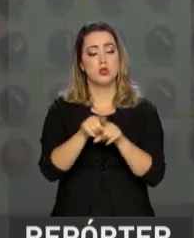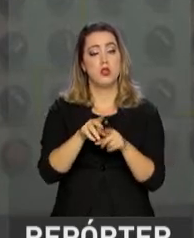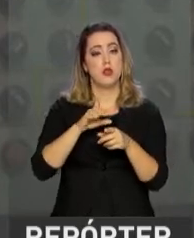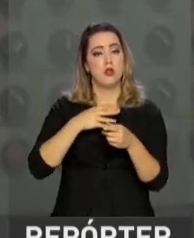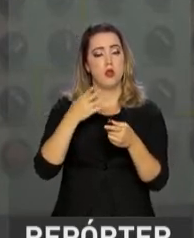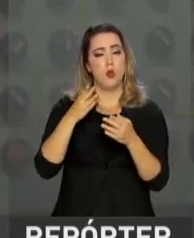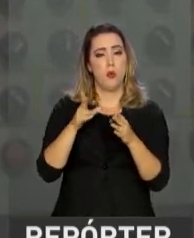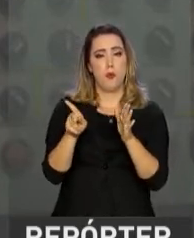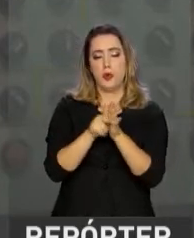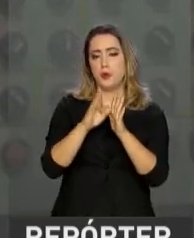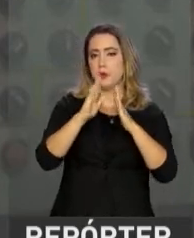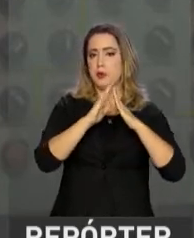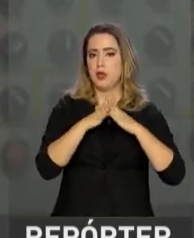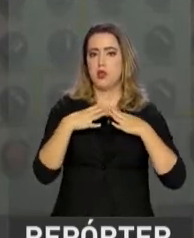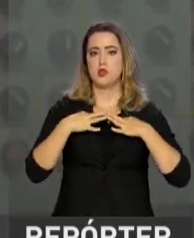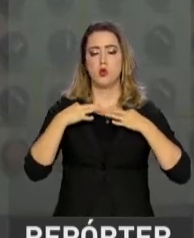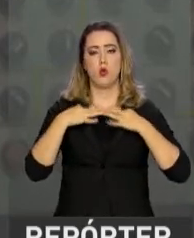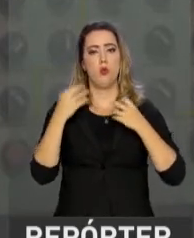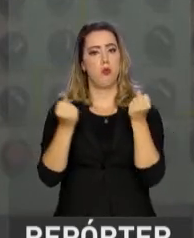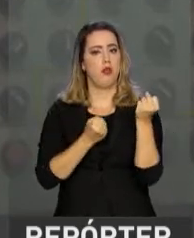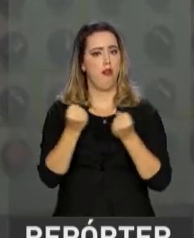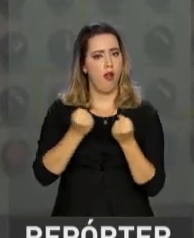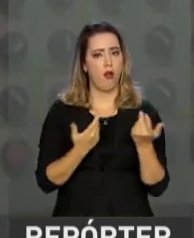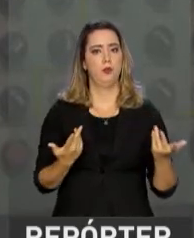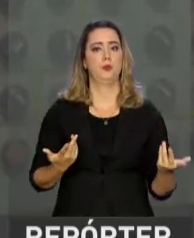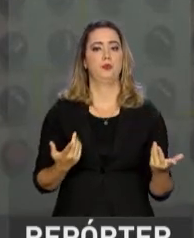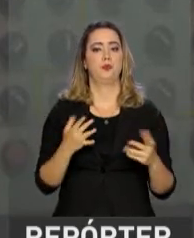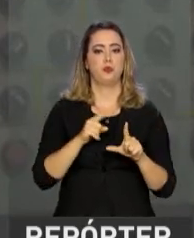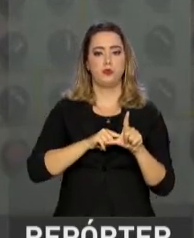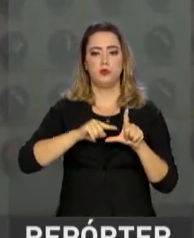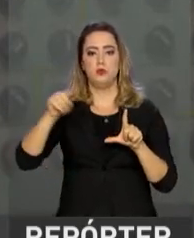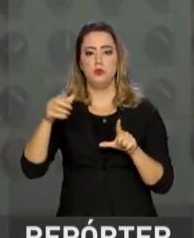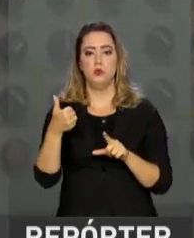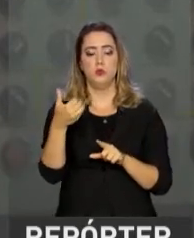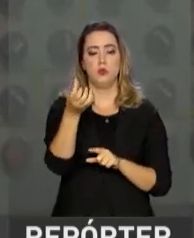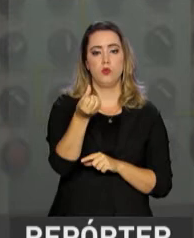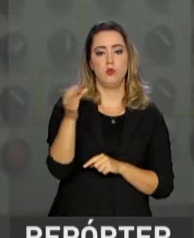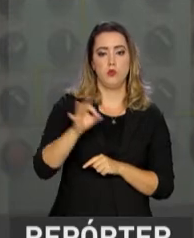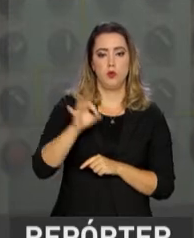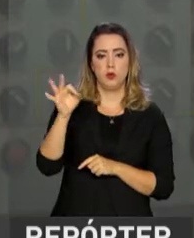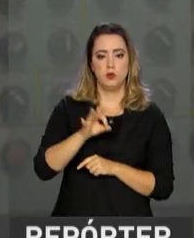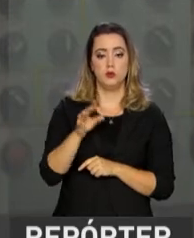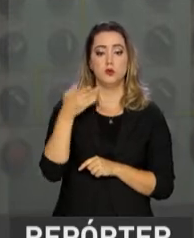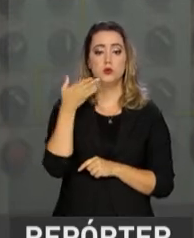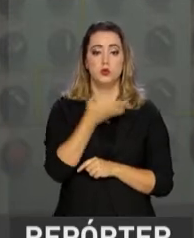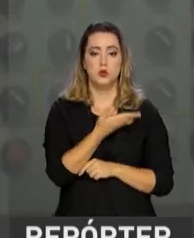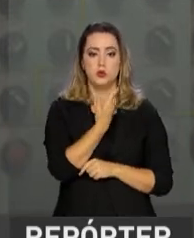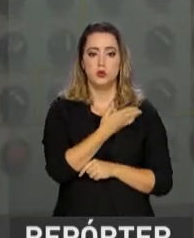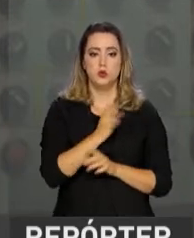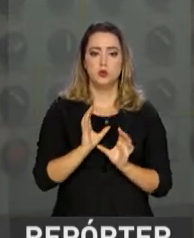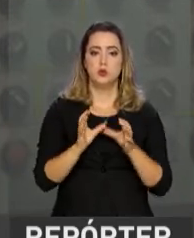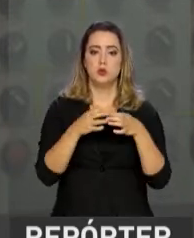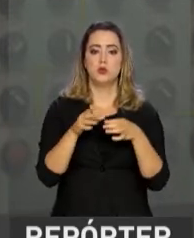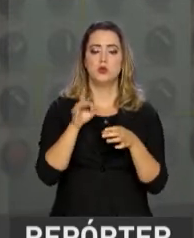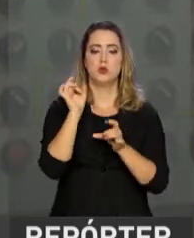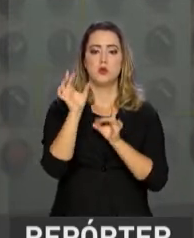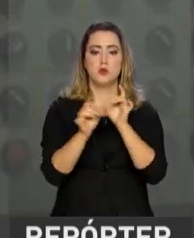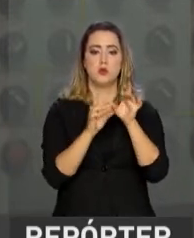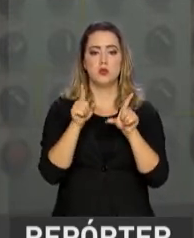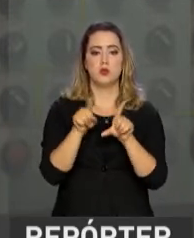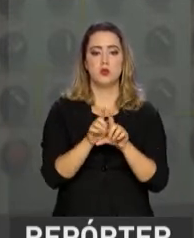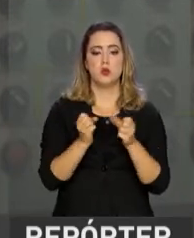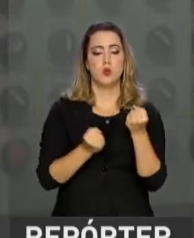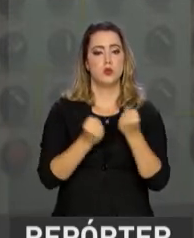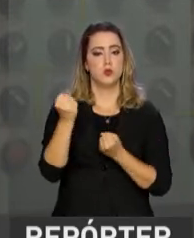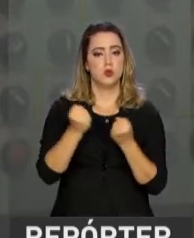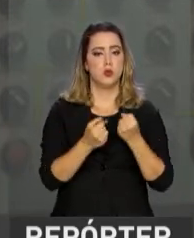eletrodomésticos, roupas e veículos, com um aumento de mais de 16%. Nessa categoria, os destaques foram para